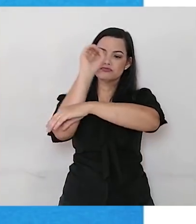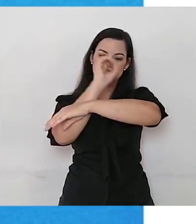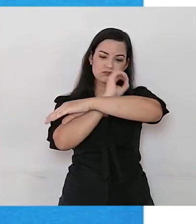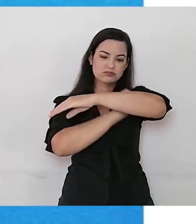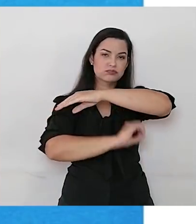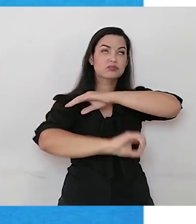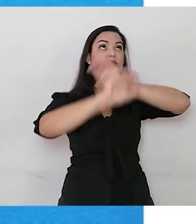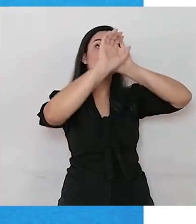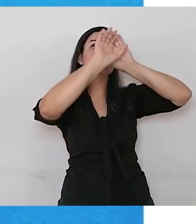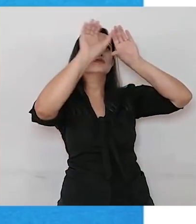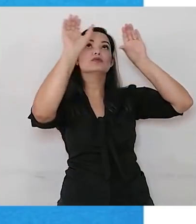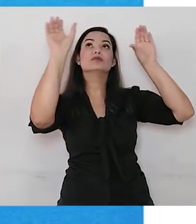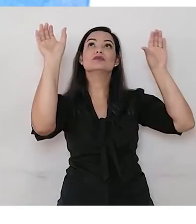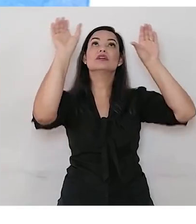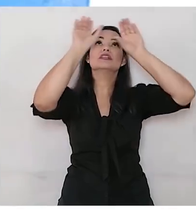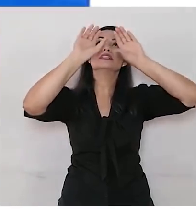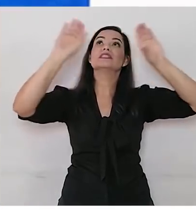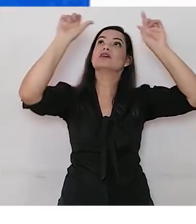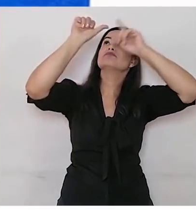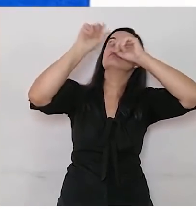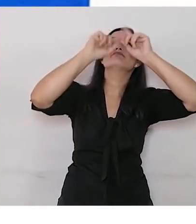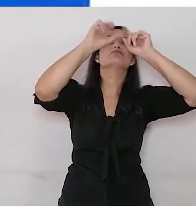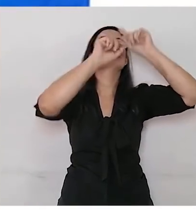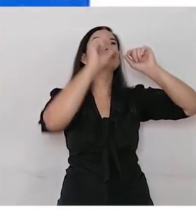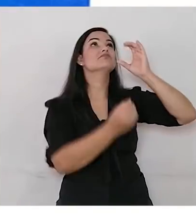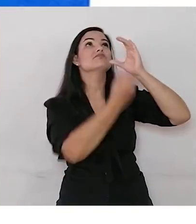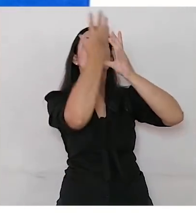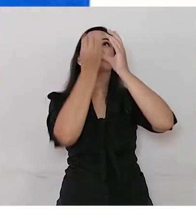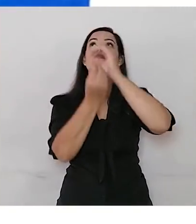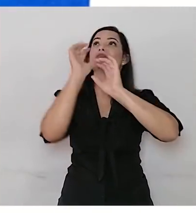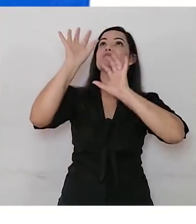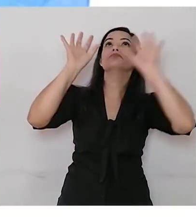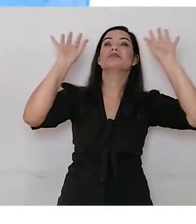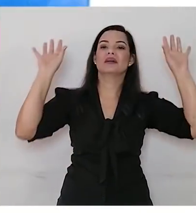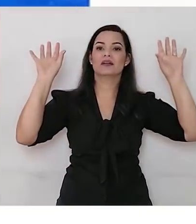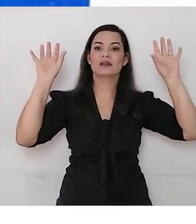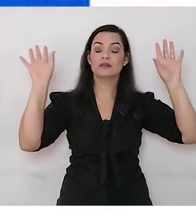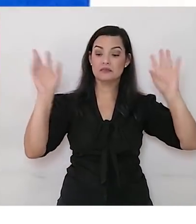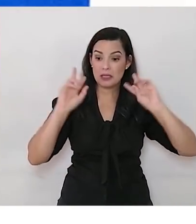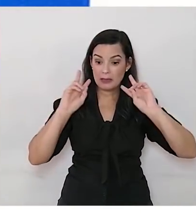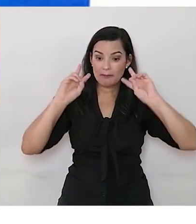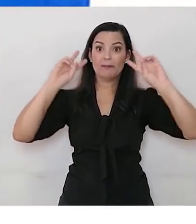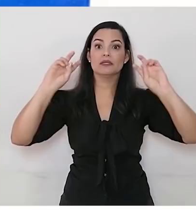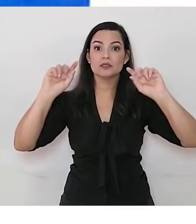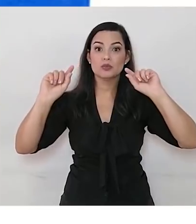céu todo a se estrelar. E só deu conta de si, quando foi lançado ao mar.